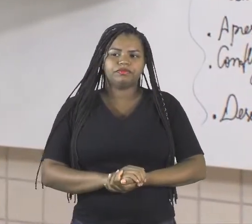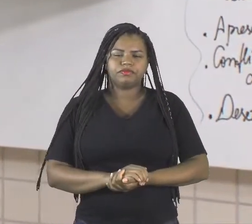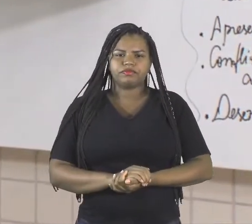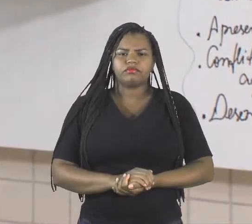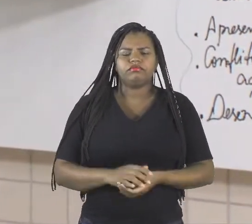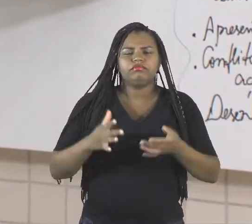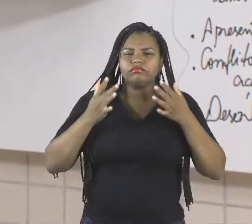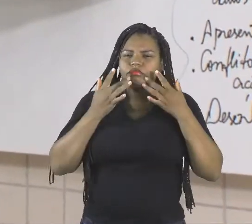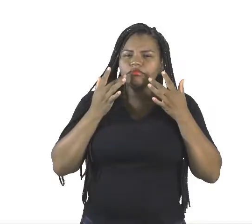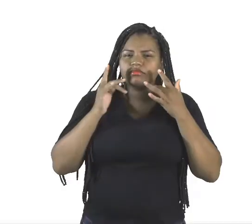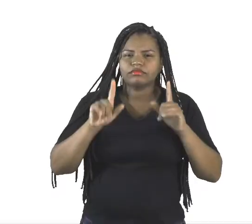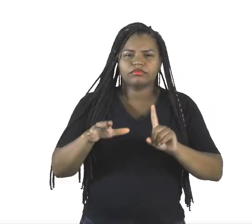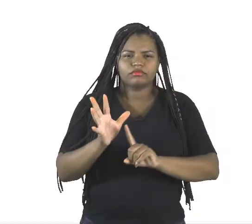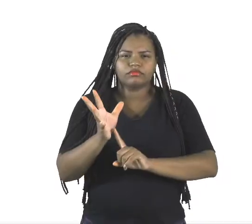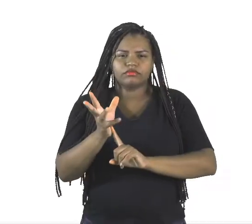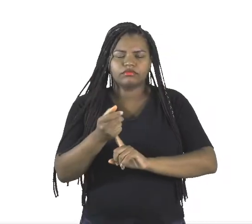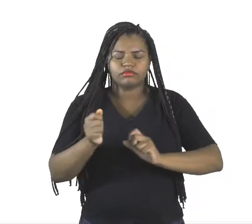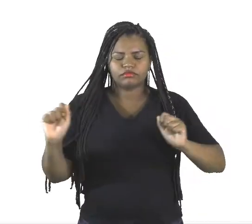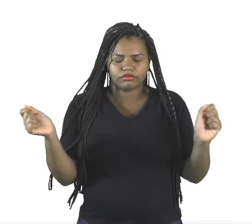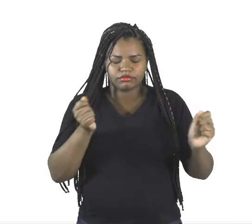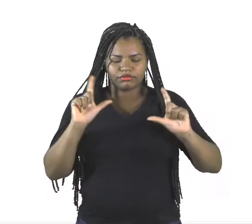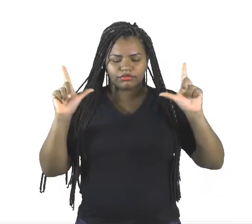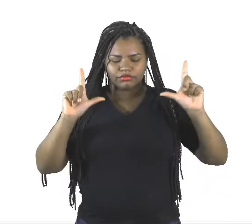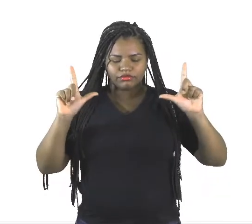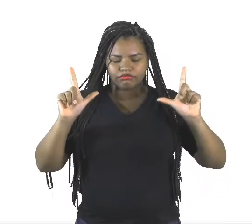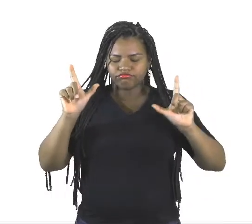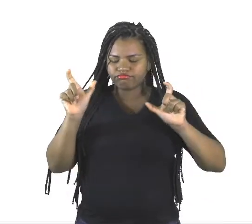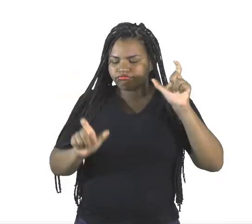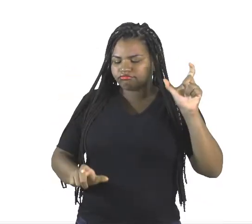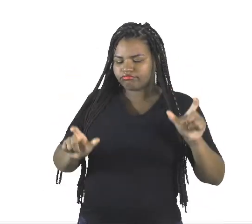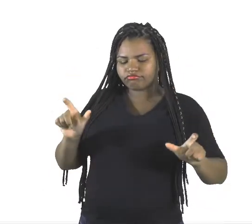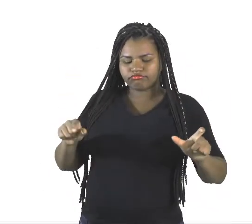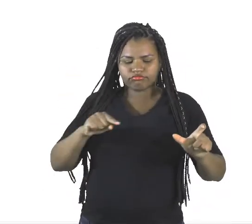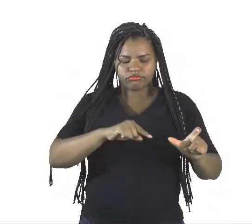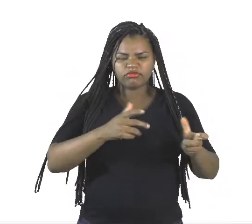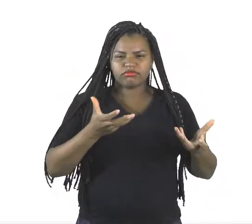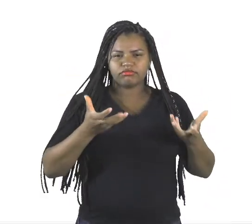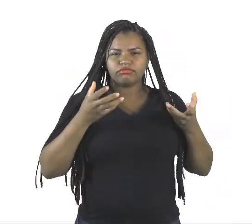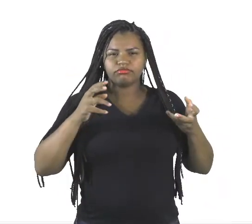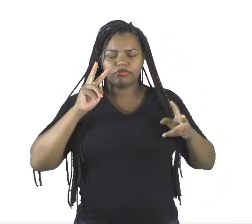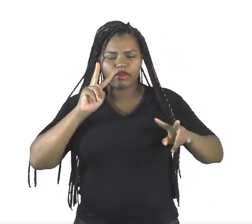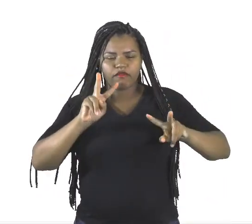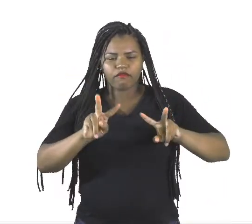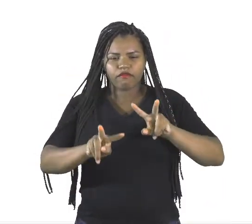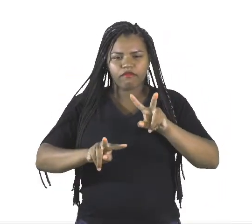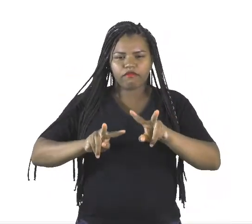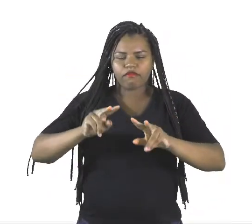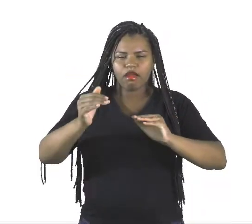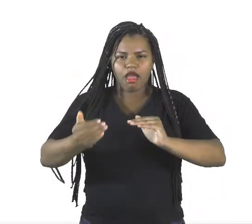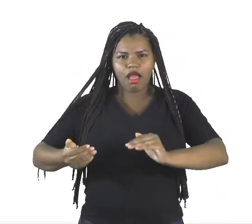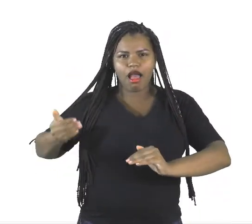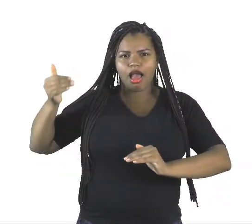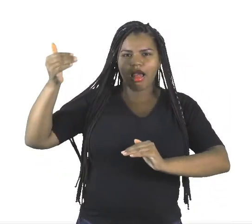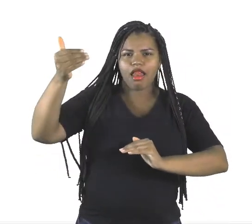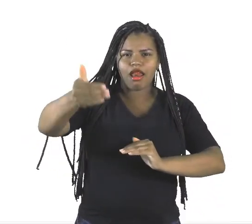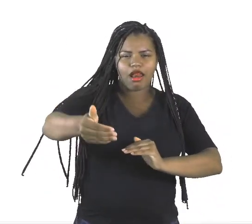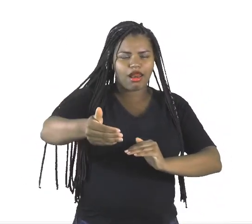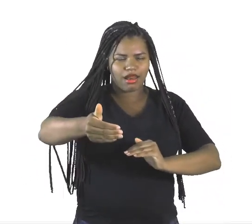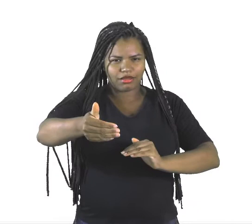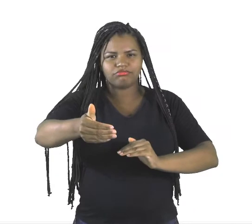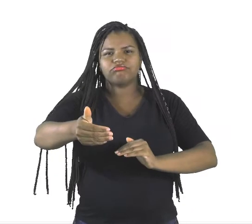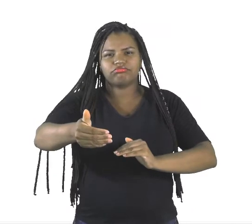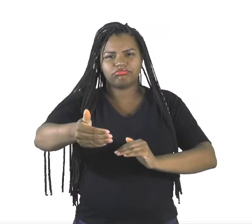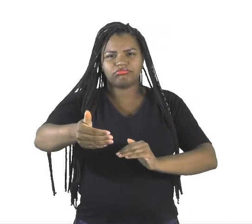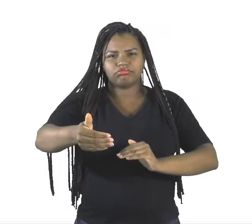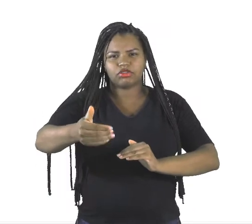Teatro é uma arte despertada naqueles que procuram enxergar além das fronteiras da realidade, além do